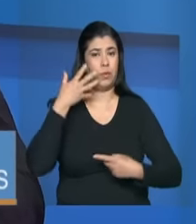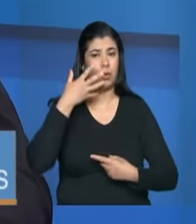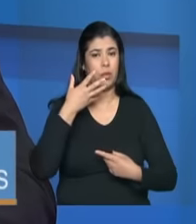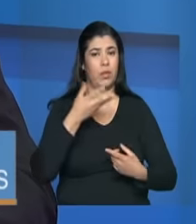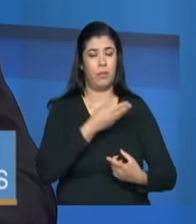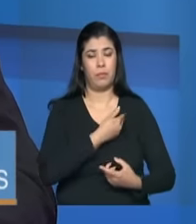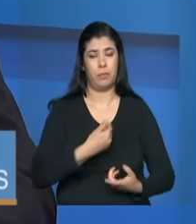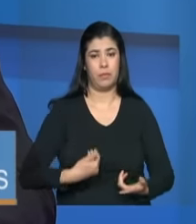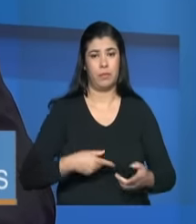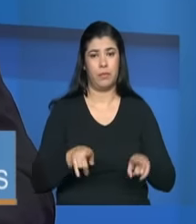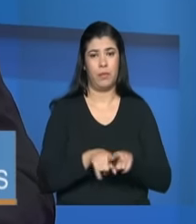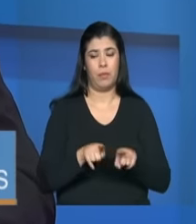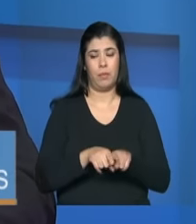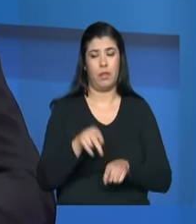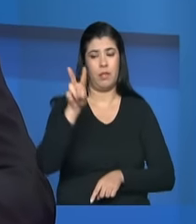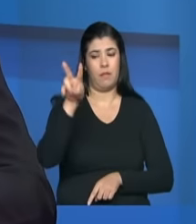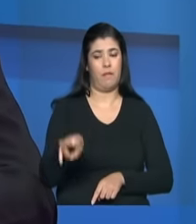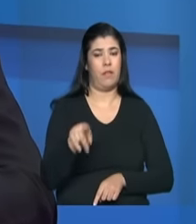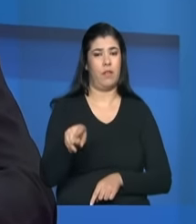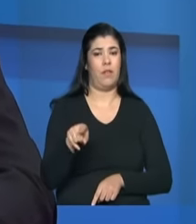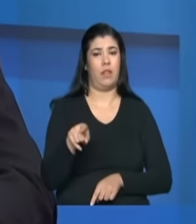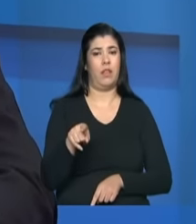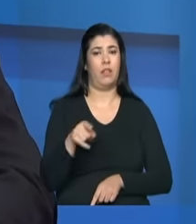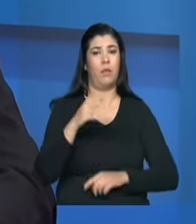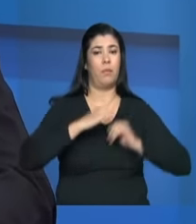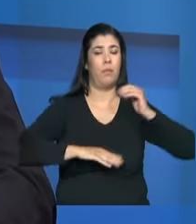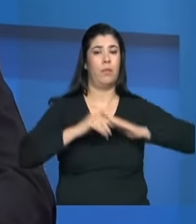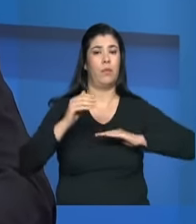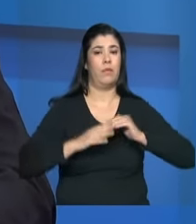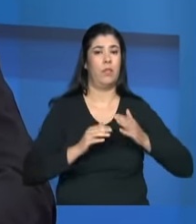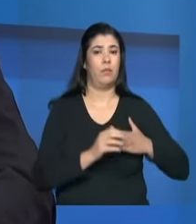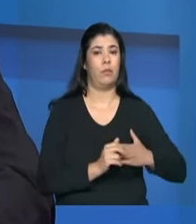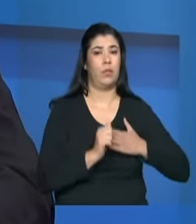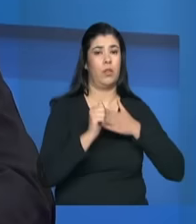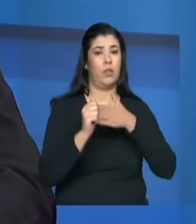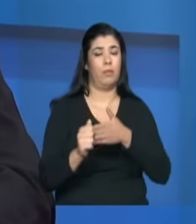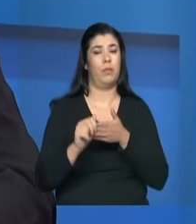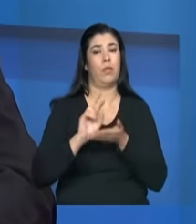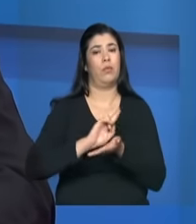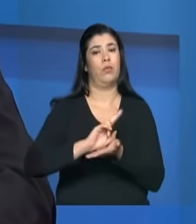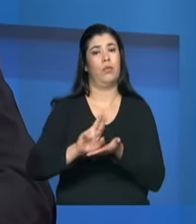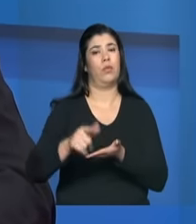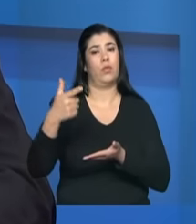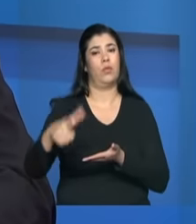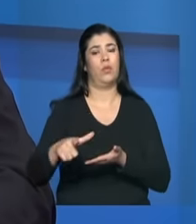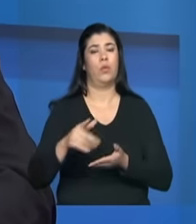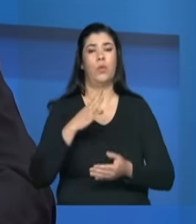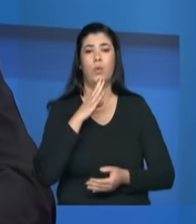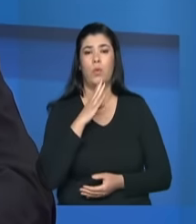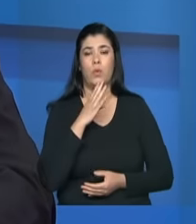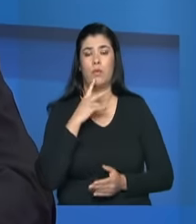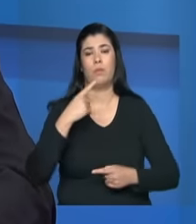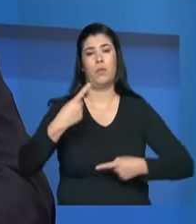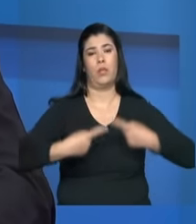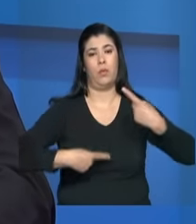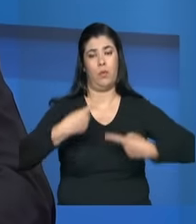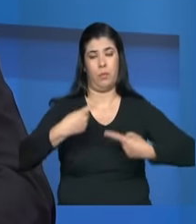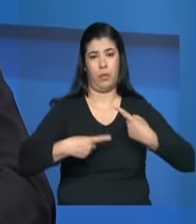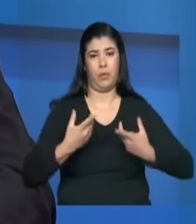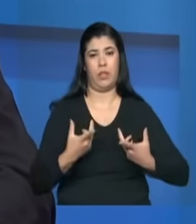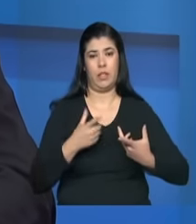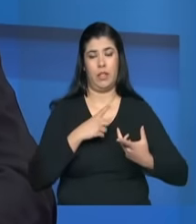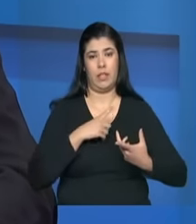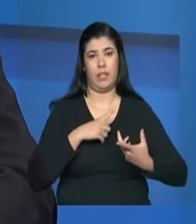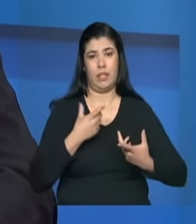que o profissional identifica essas pessoas, também caminha para outras políticas que também são direitos dessas pessoas, que estão em situação de rua.